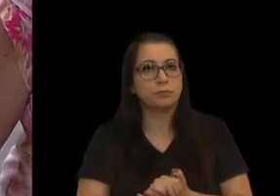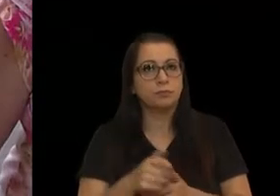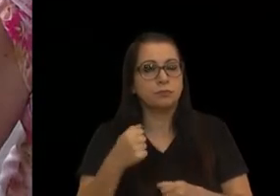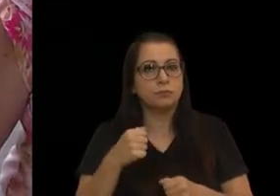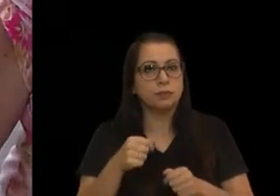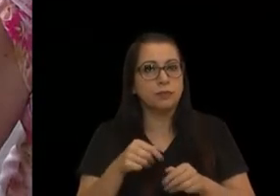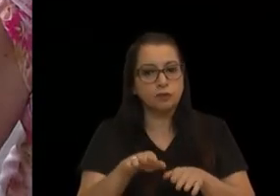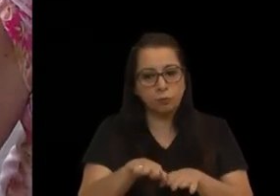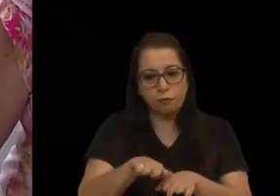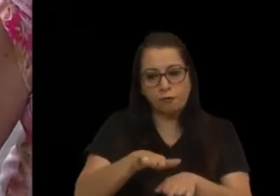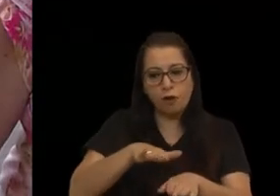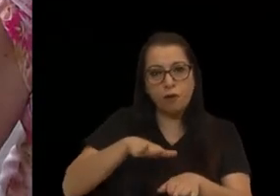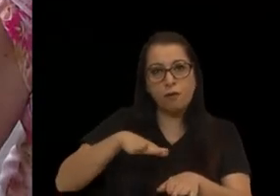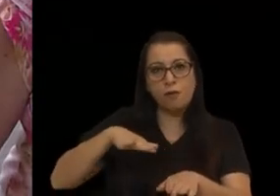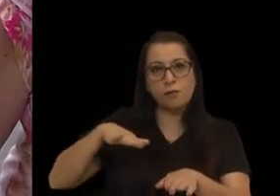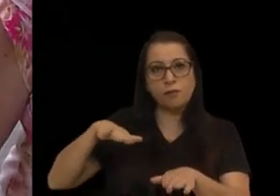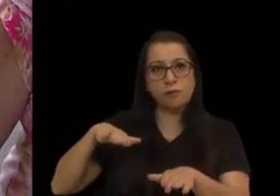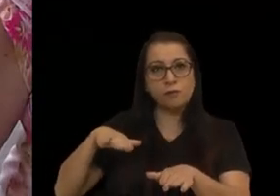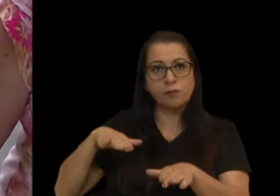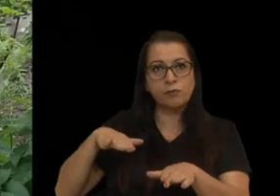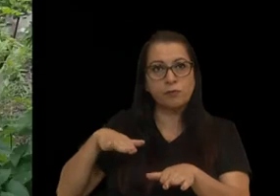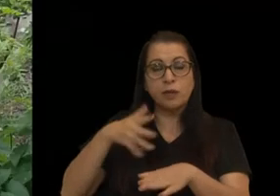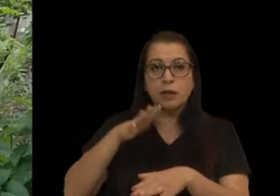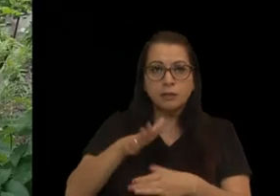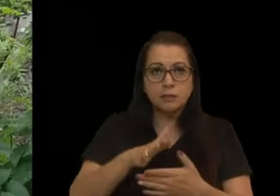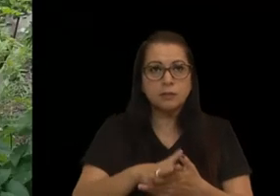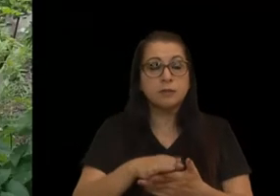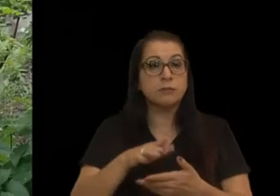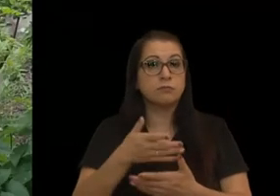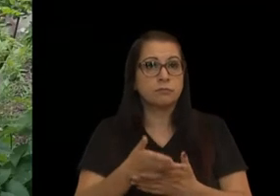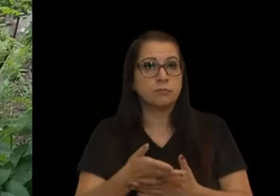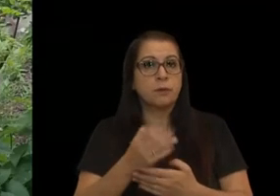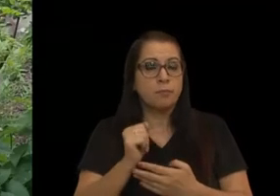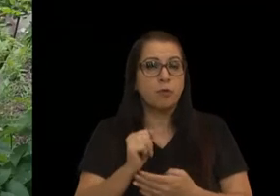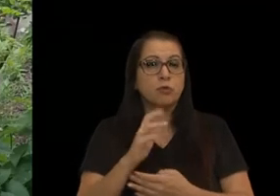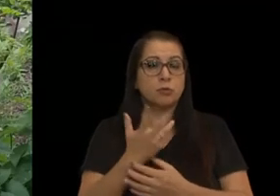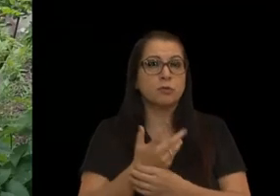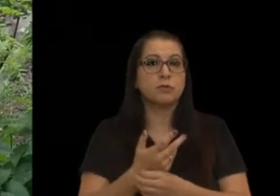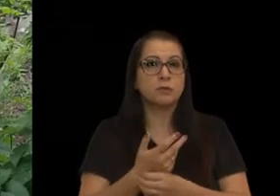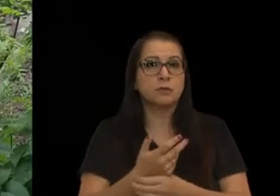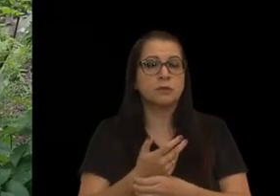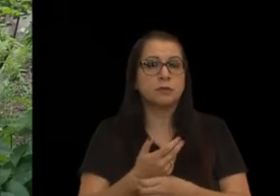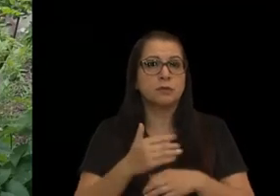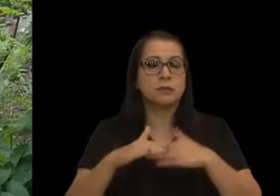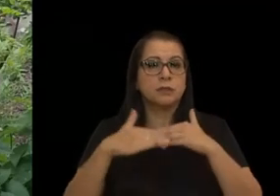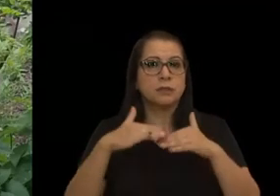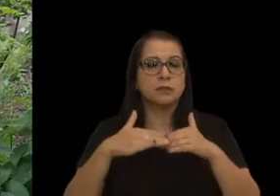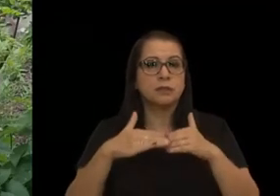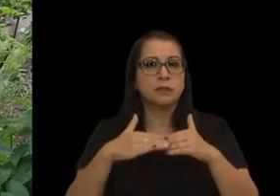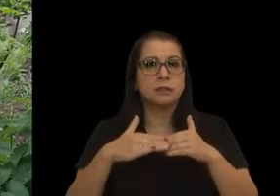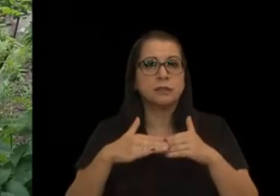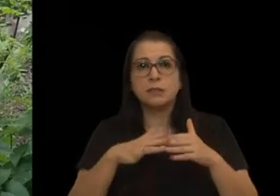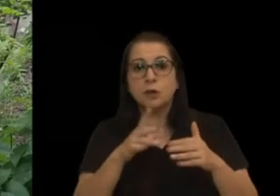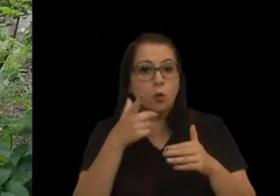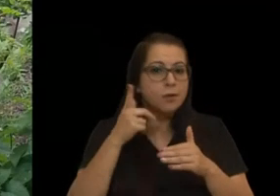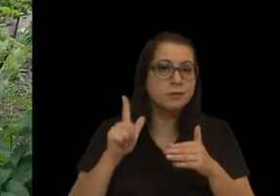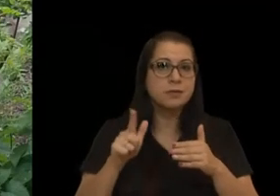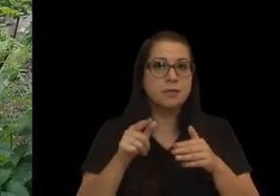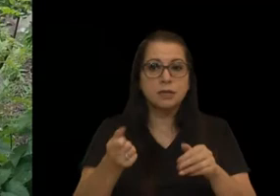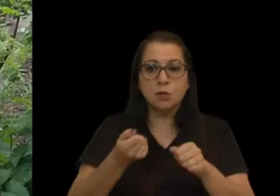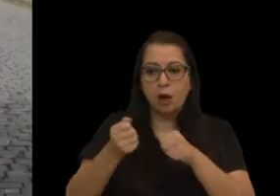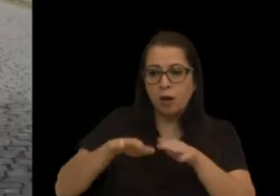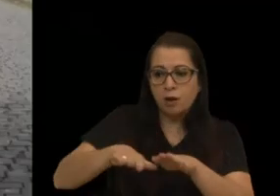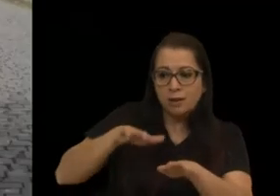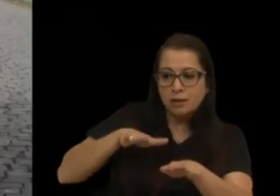voltar de ré. Muitas vezes, talvez, pode acontecer da careta, se perder e tem um carro atrás,